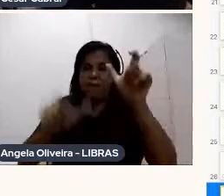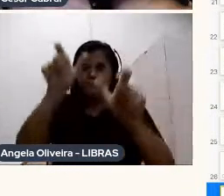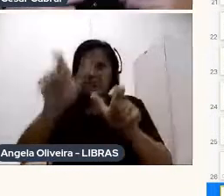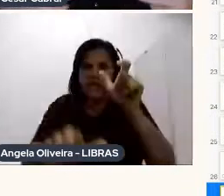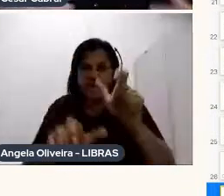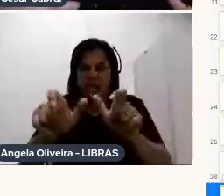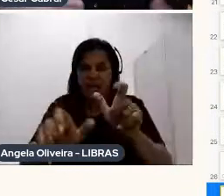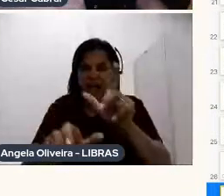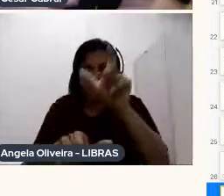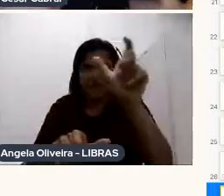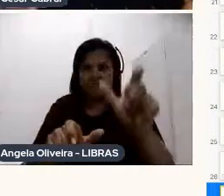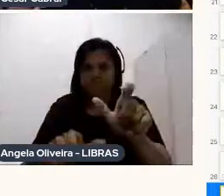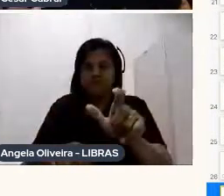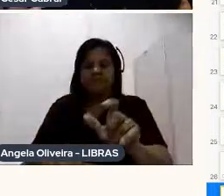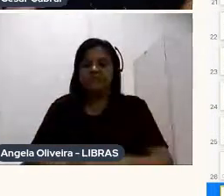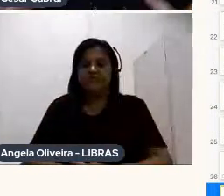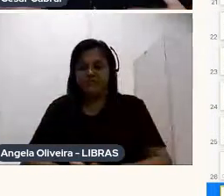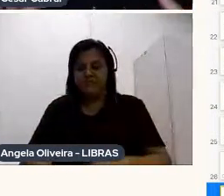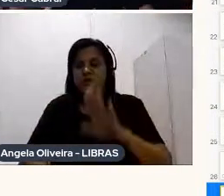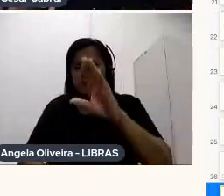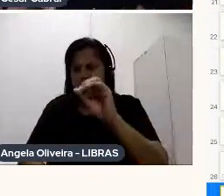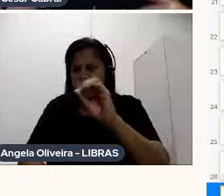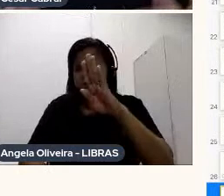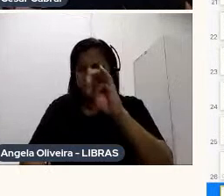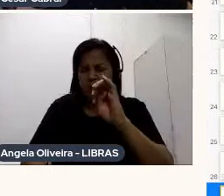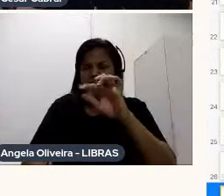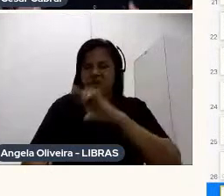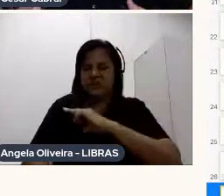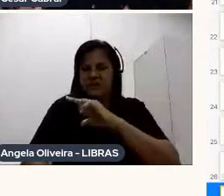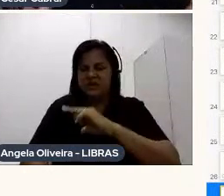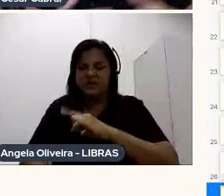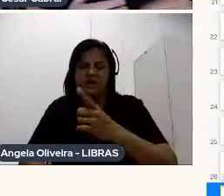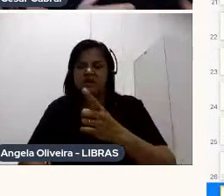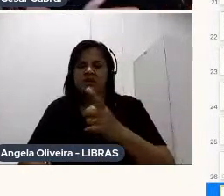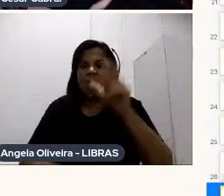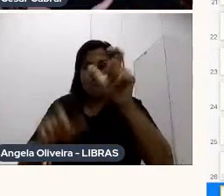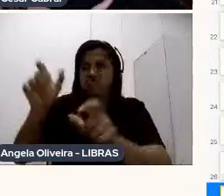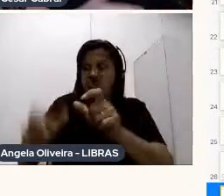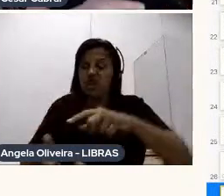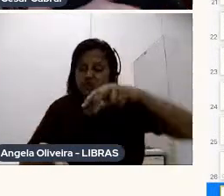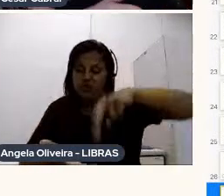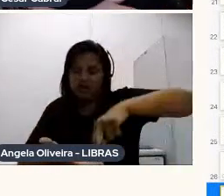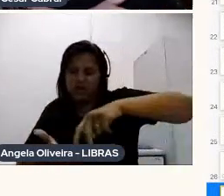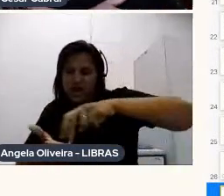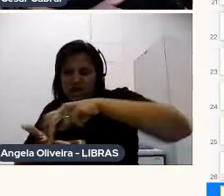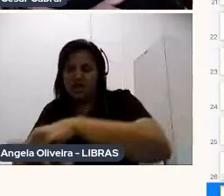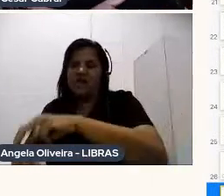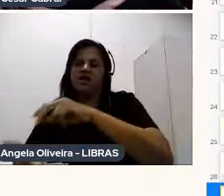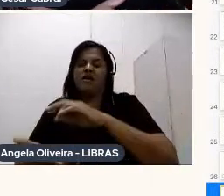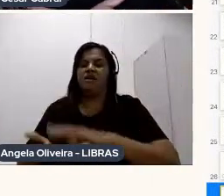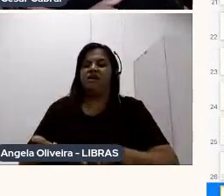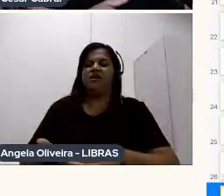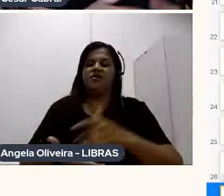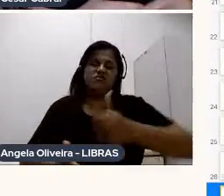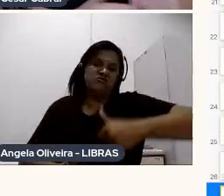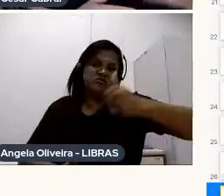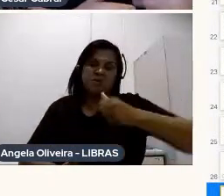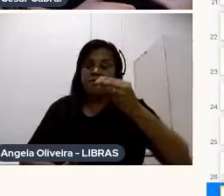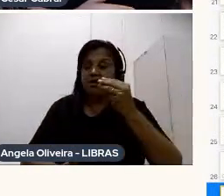Porque o Bob Cuspe Tinha aquela coisa Um punk O jeito dele andar Então Os primeiros testes Que